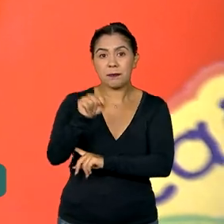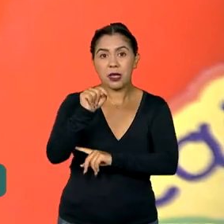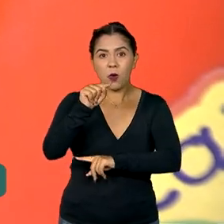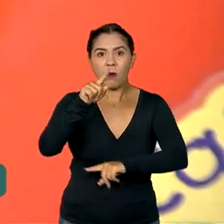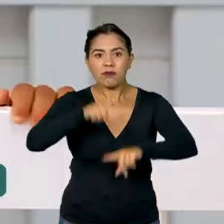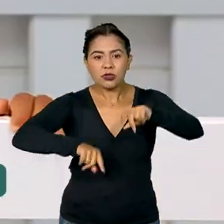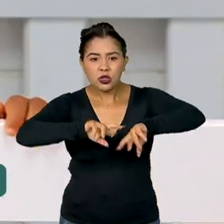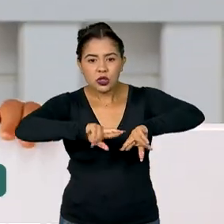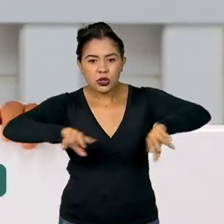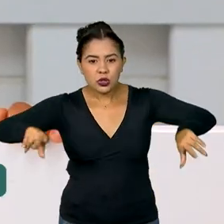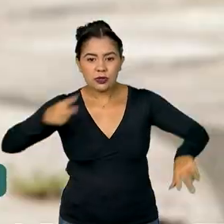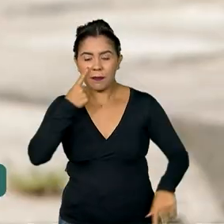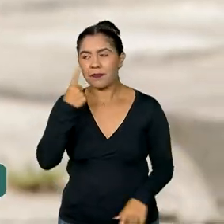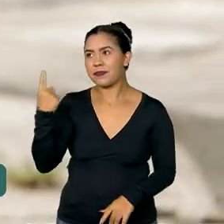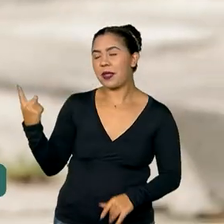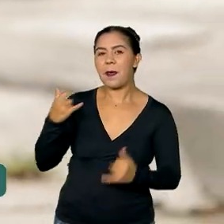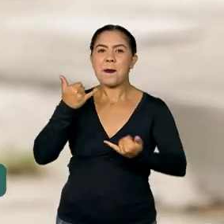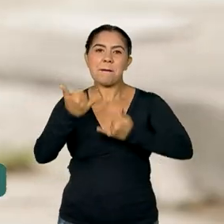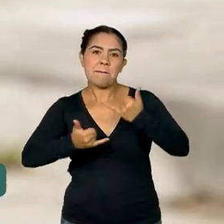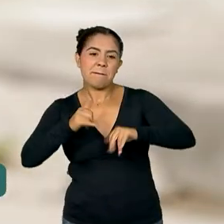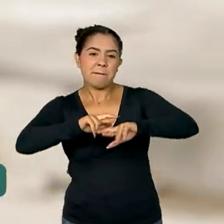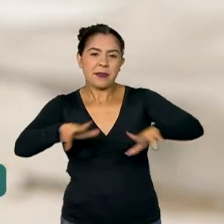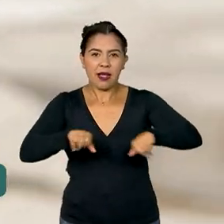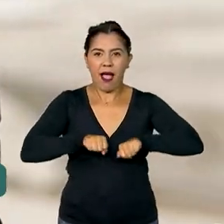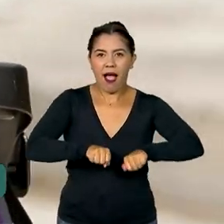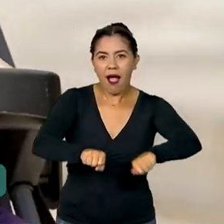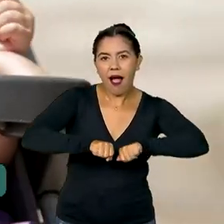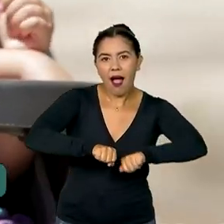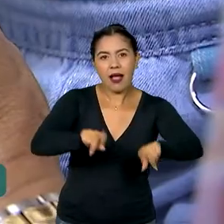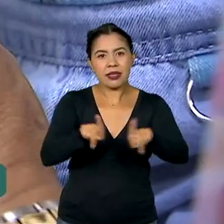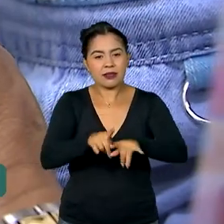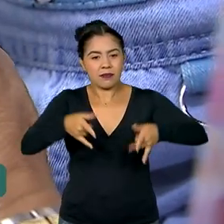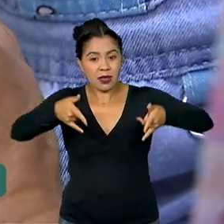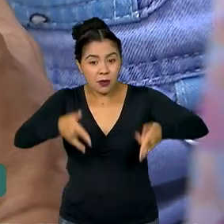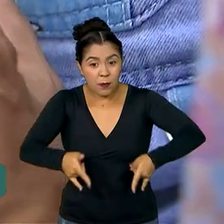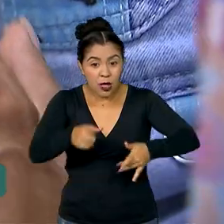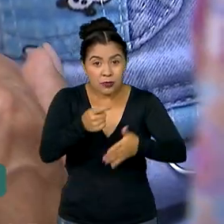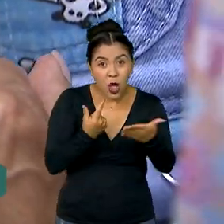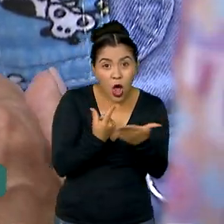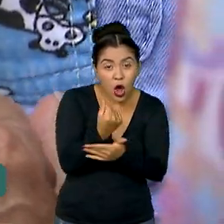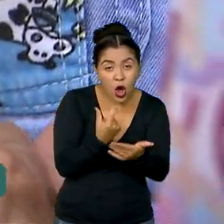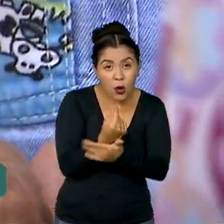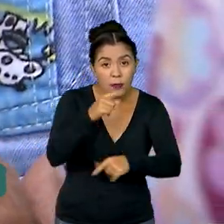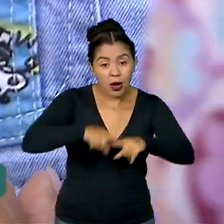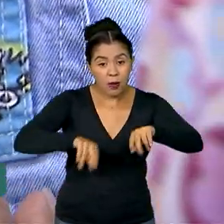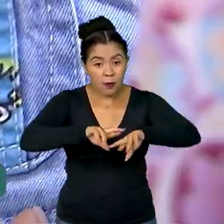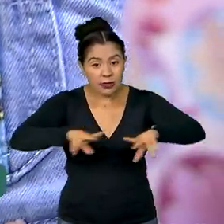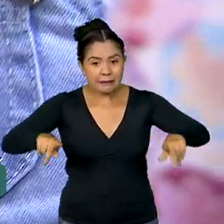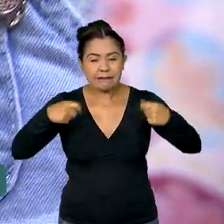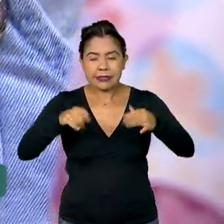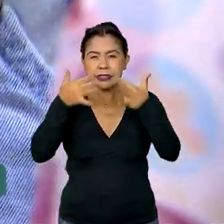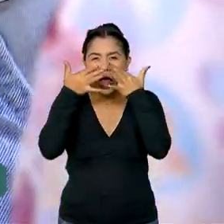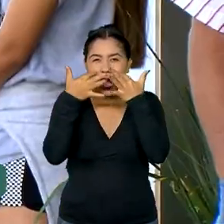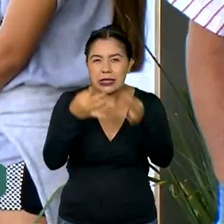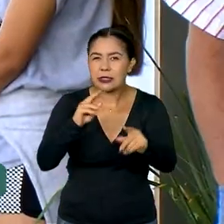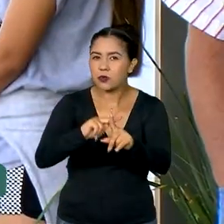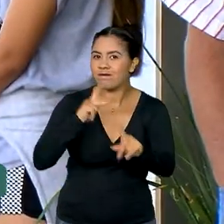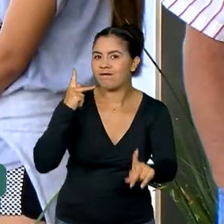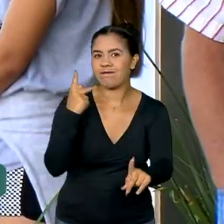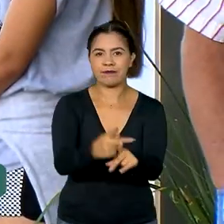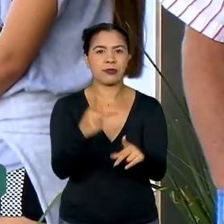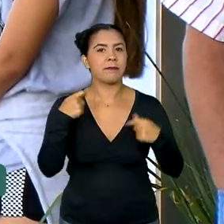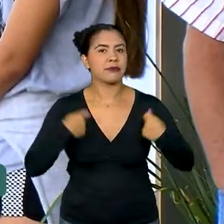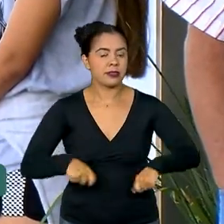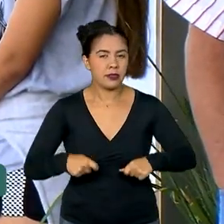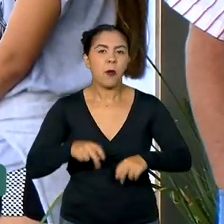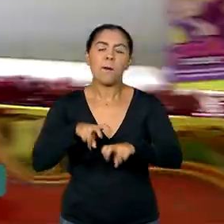Brinquedos, berços e carrinhos de bebê. Na hora de comprar esses produtos é preciso ter atenção redobrada. Pensando